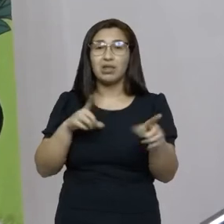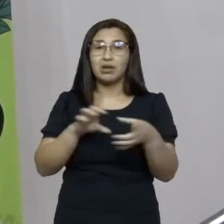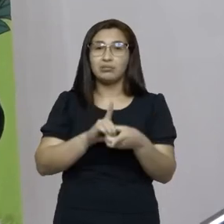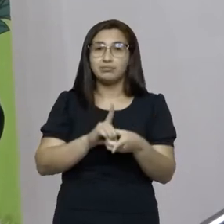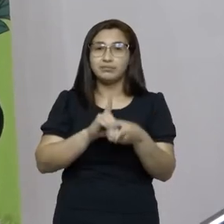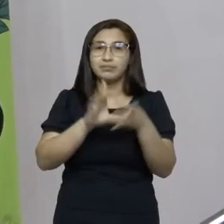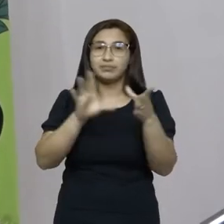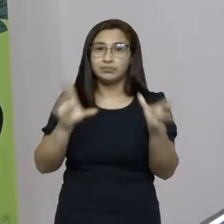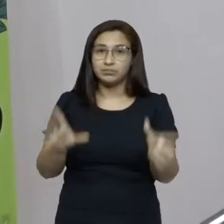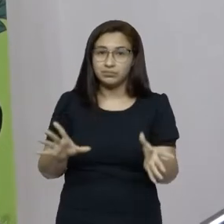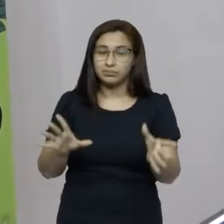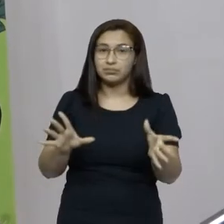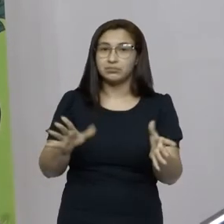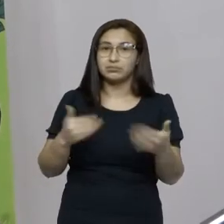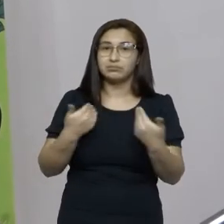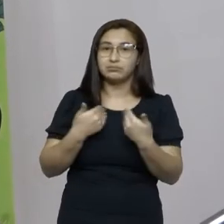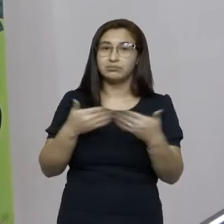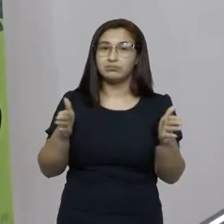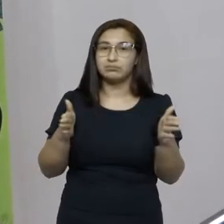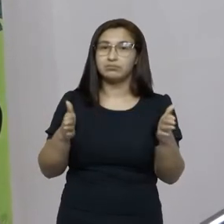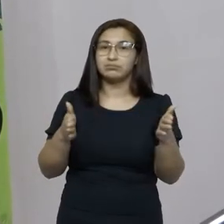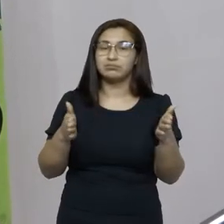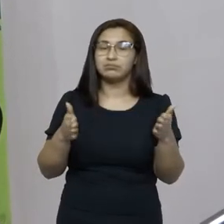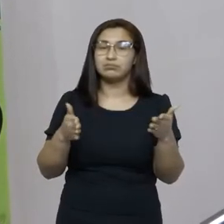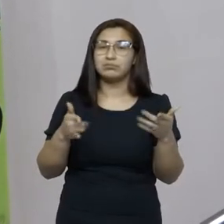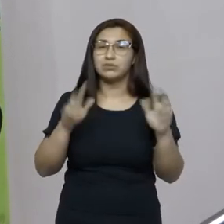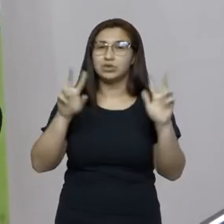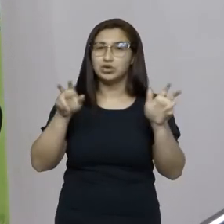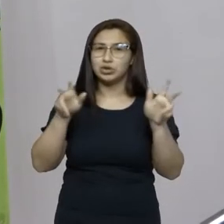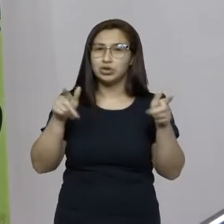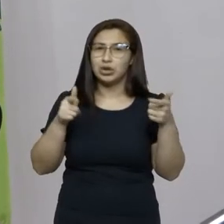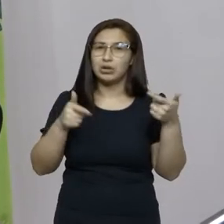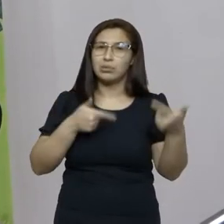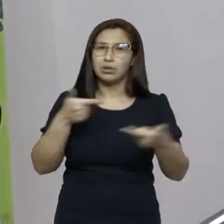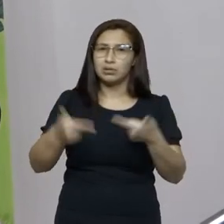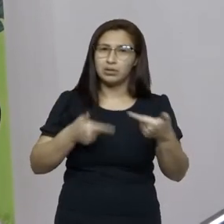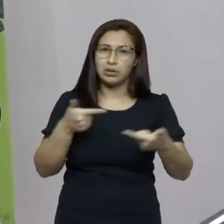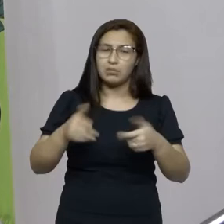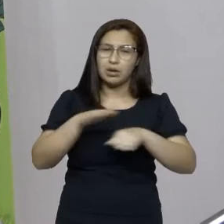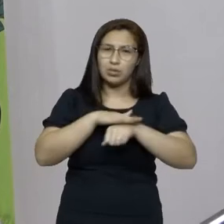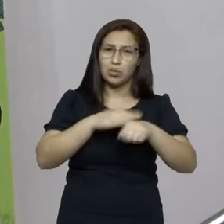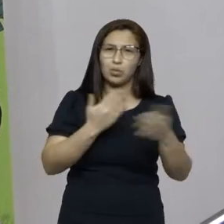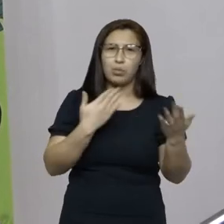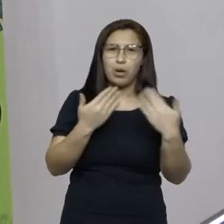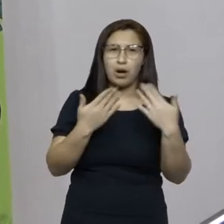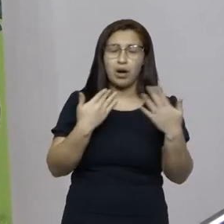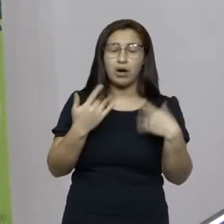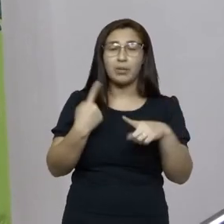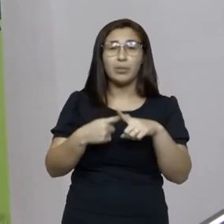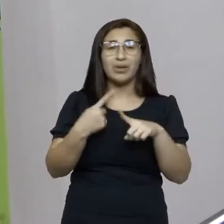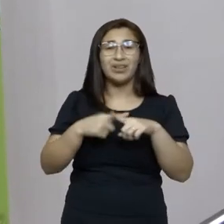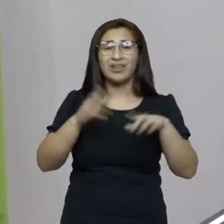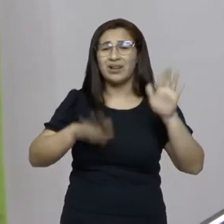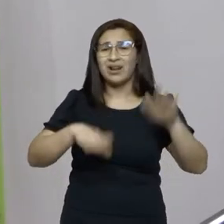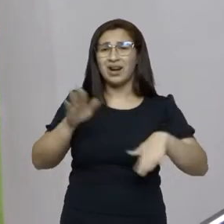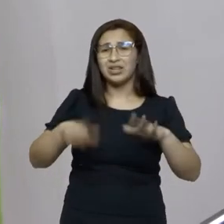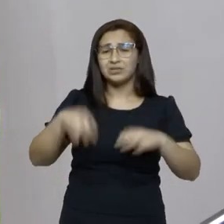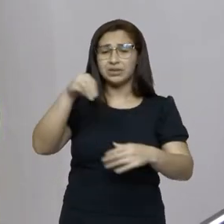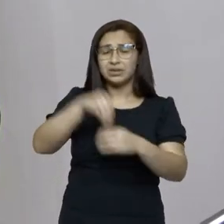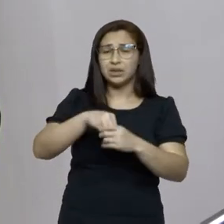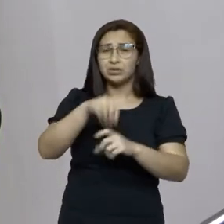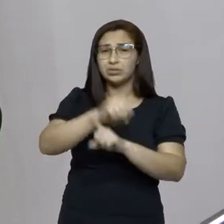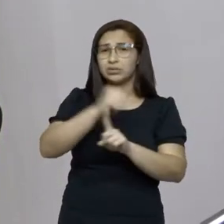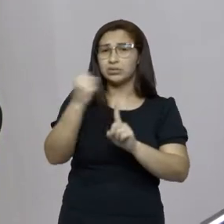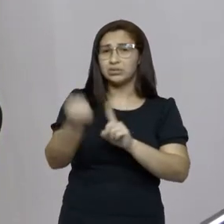aberta de tratar dessa temática que às vezes suscita no seio da sociedade